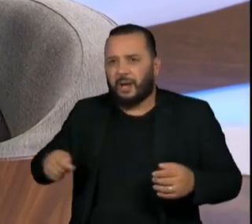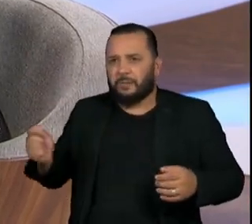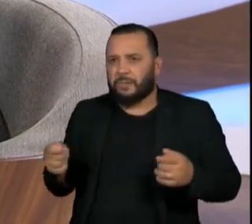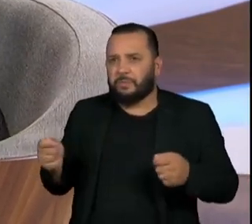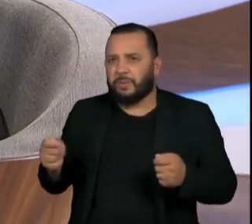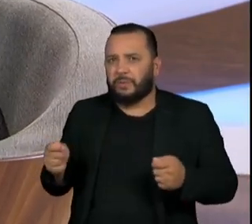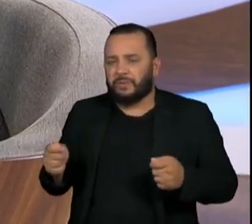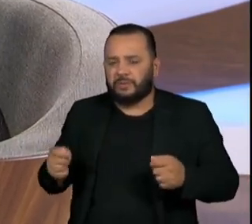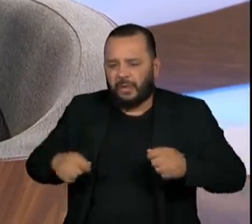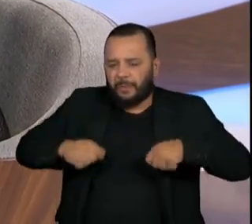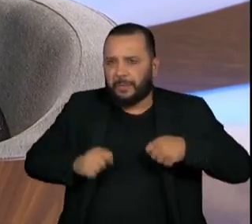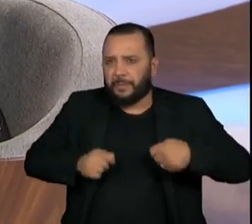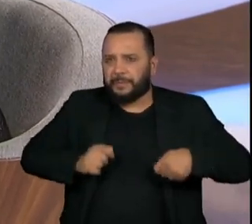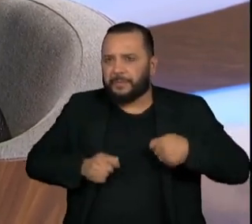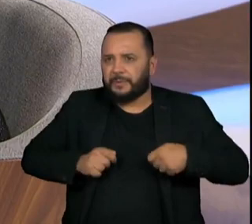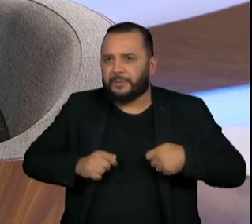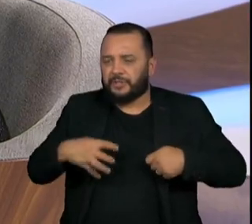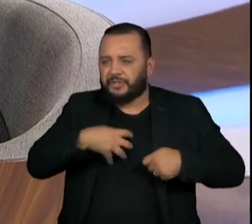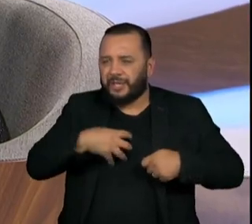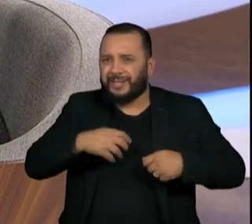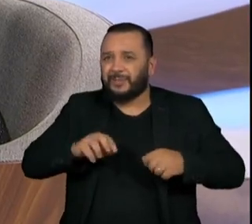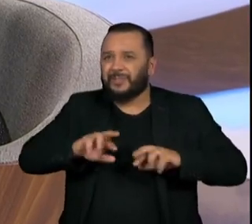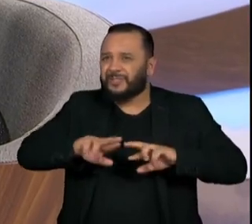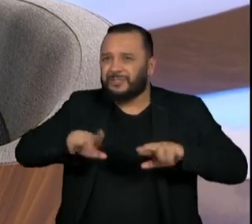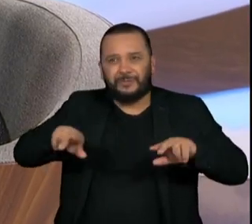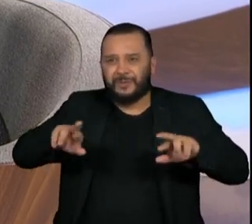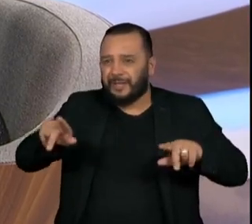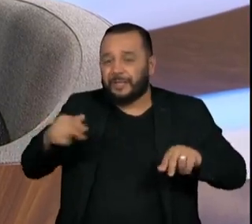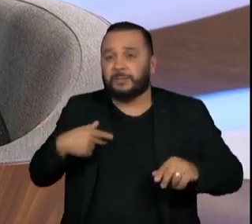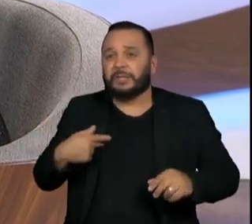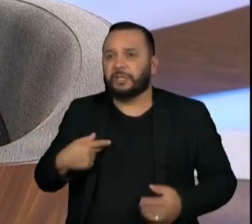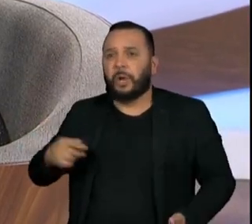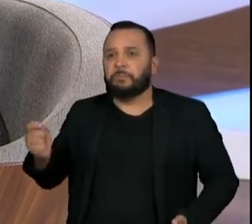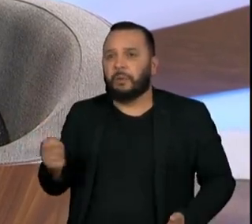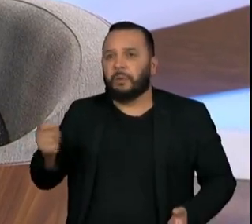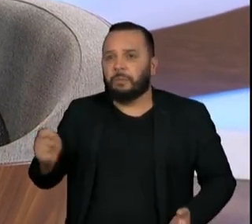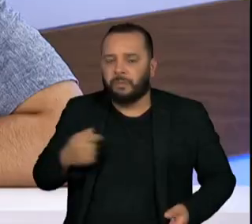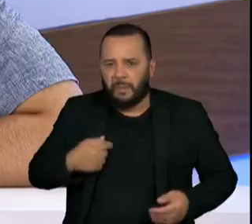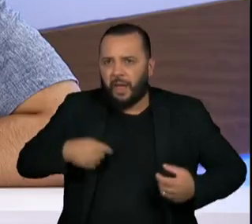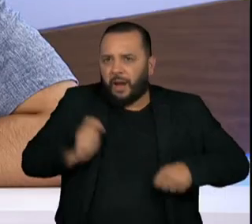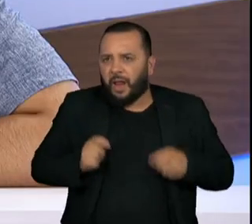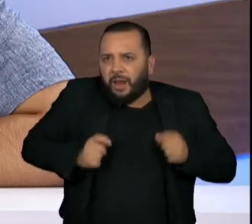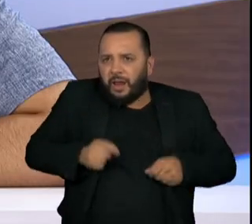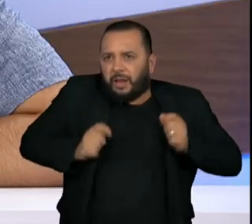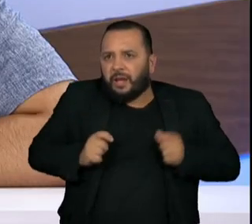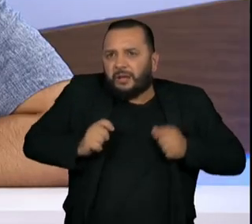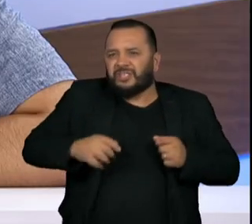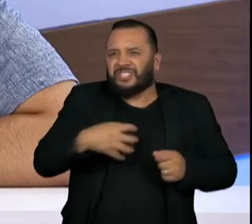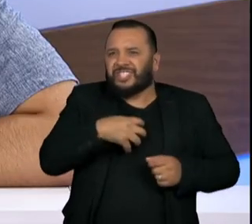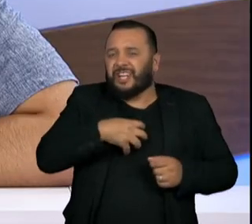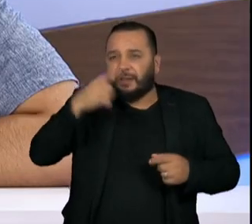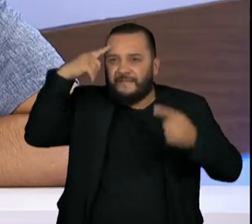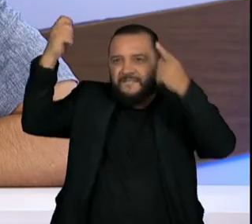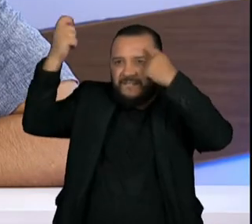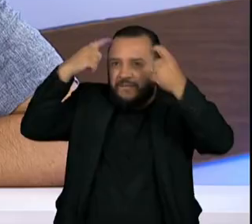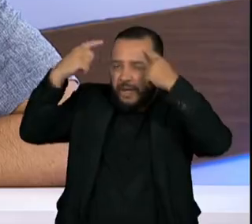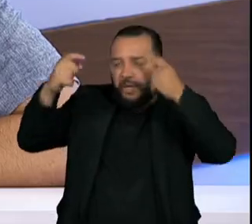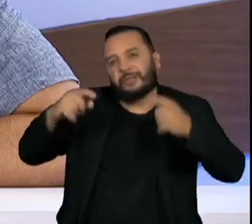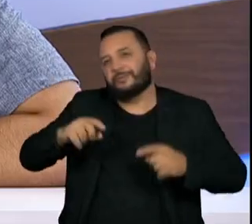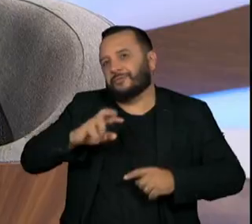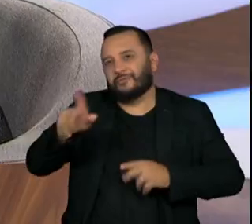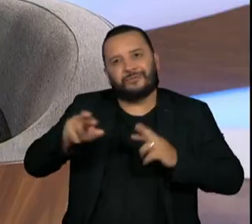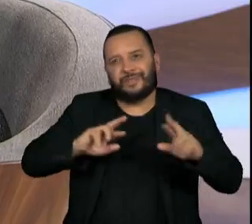foi fazendo mais desenhos, ele ficava com timbales assim, regendo, os maestros fazem isso, cada um inventa os seus